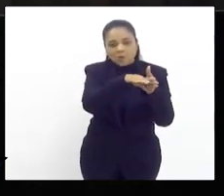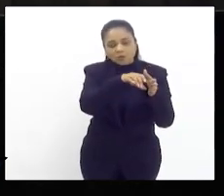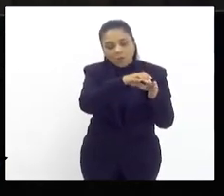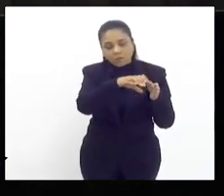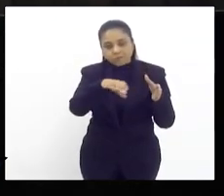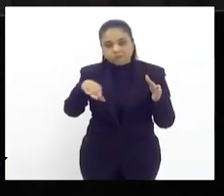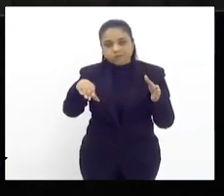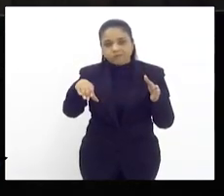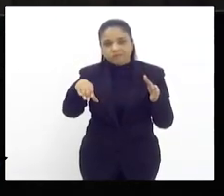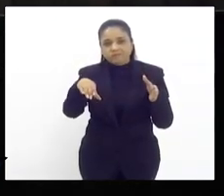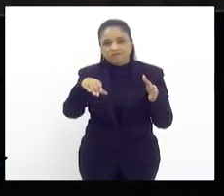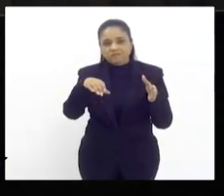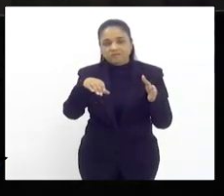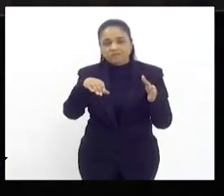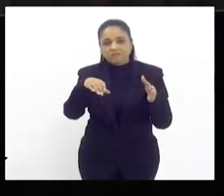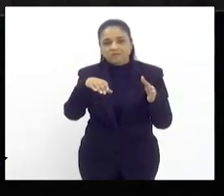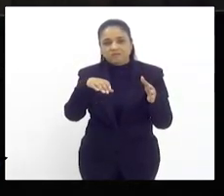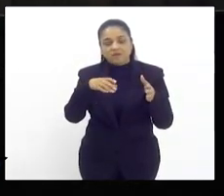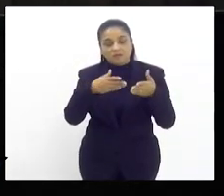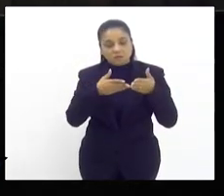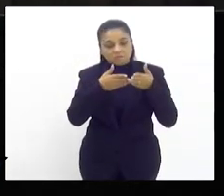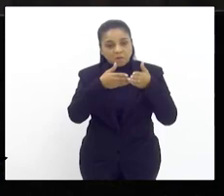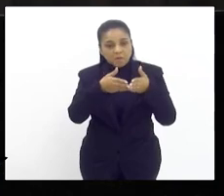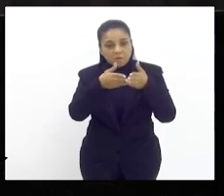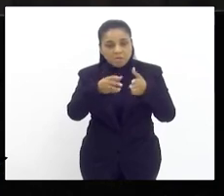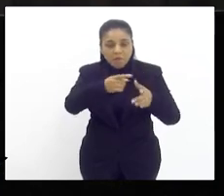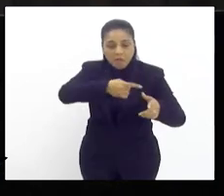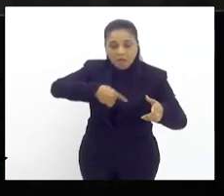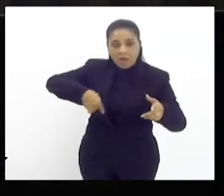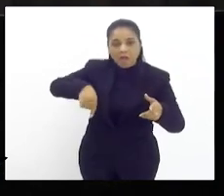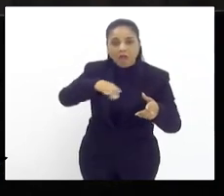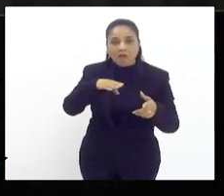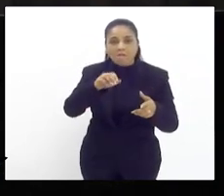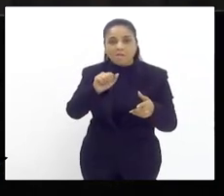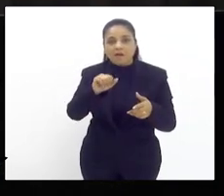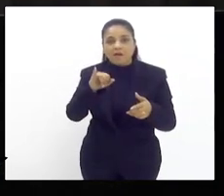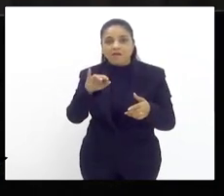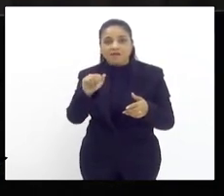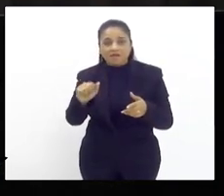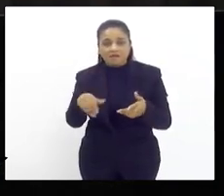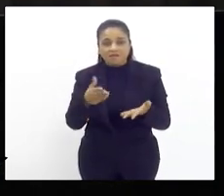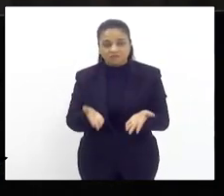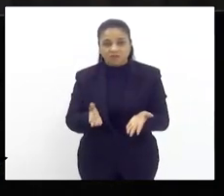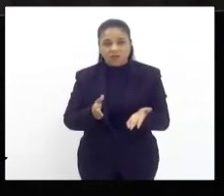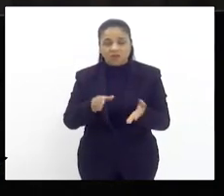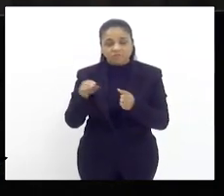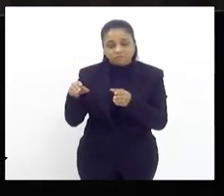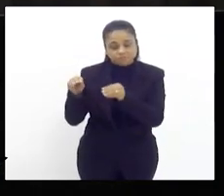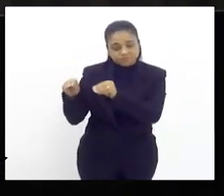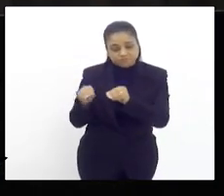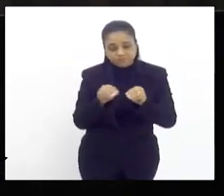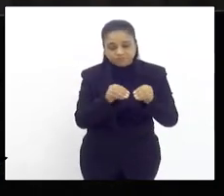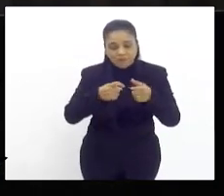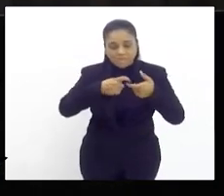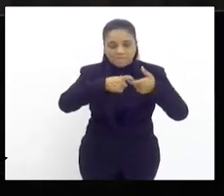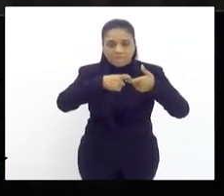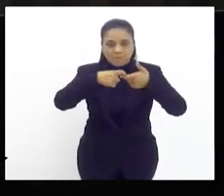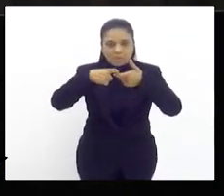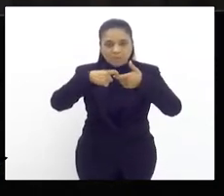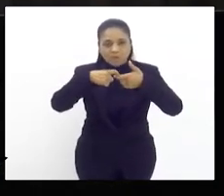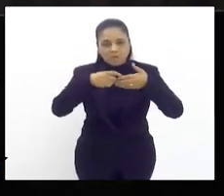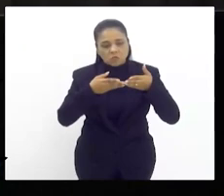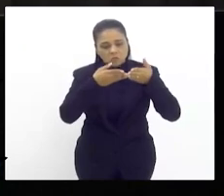do Porto de Itaguaí, ela já entrou ó, Bahia dentro. Aí deslocaram de um lugar e botaram. Aí chamam na entrada de